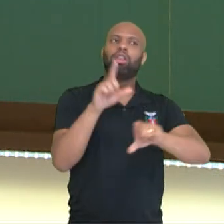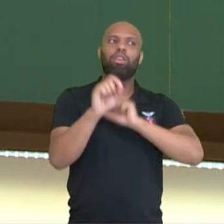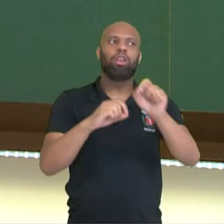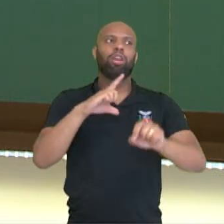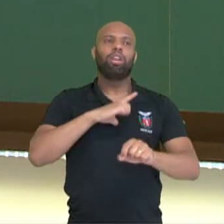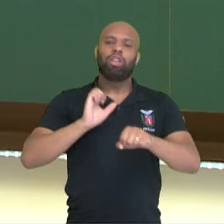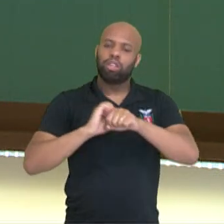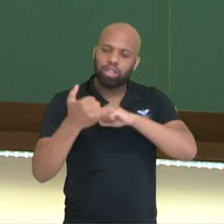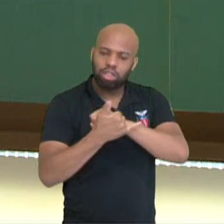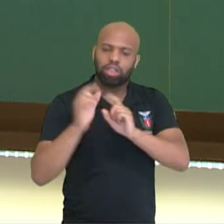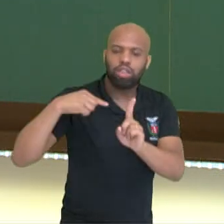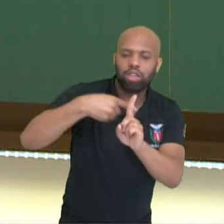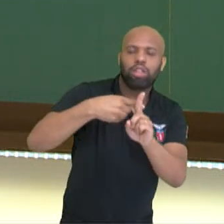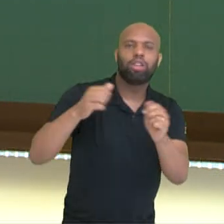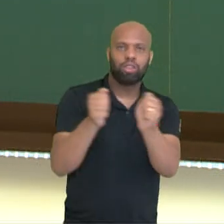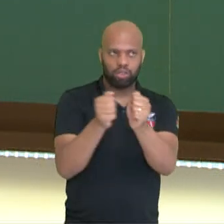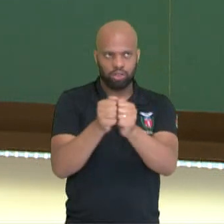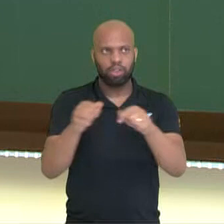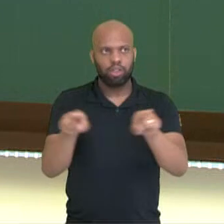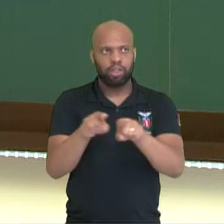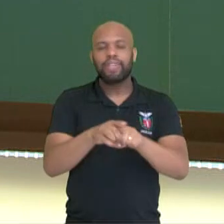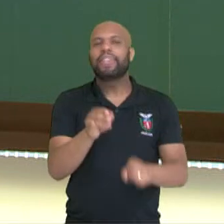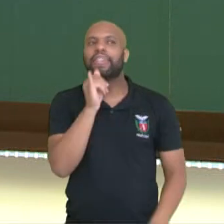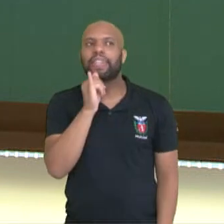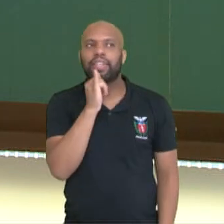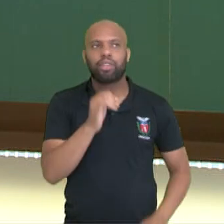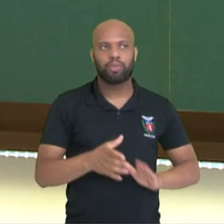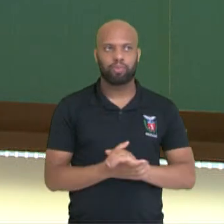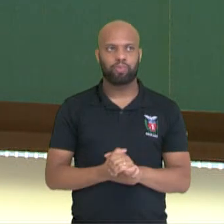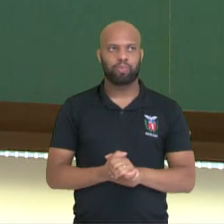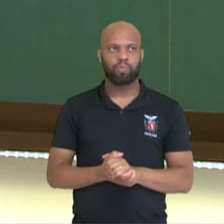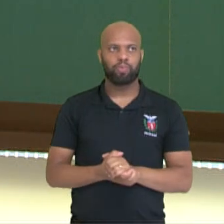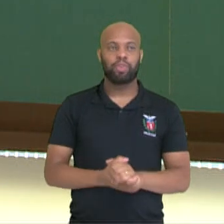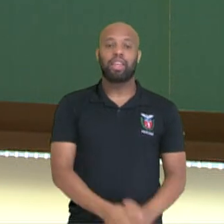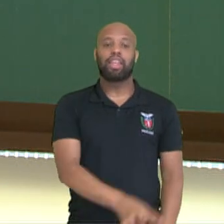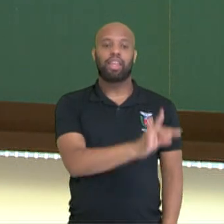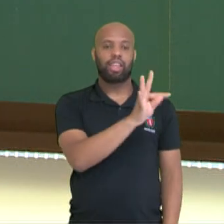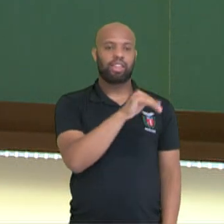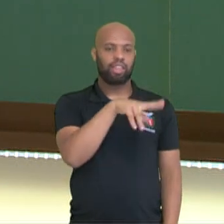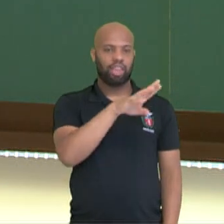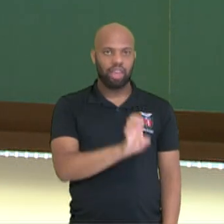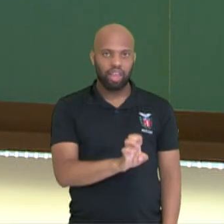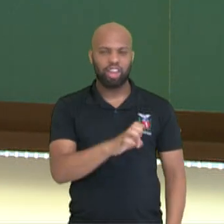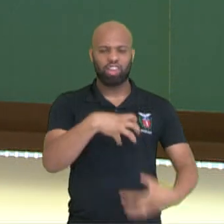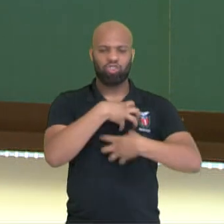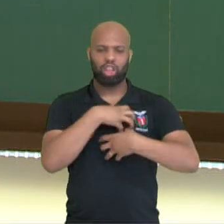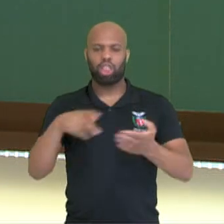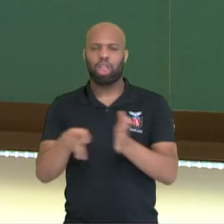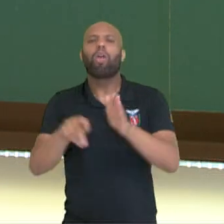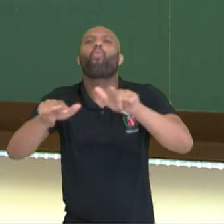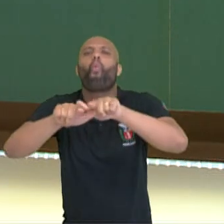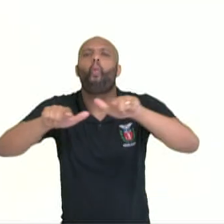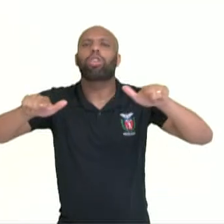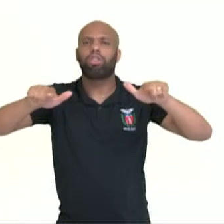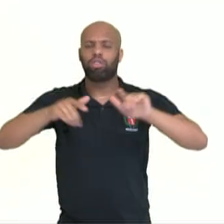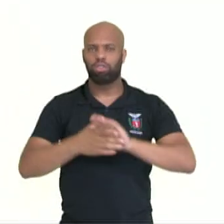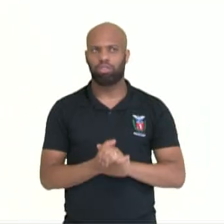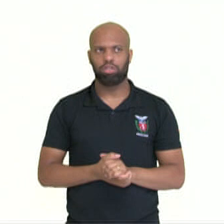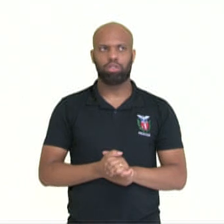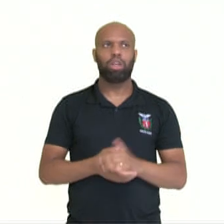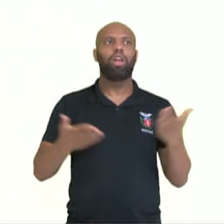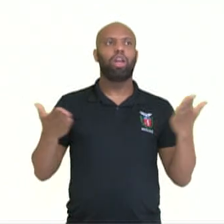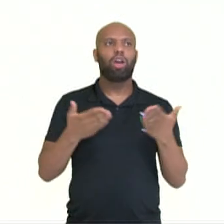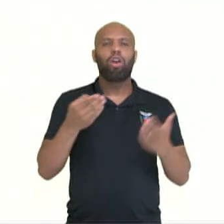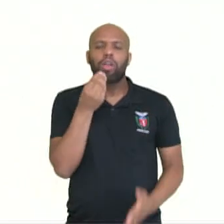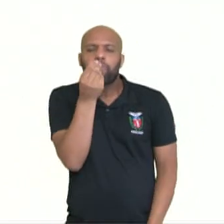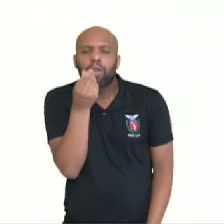adjetivo em questão. Por exemplo, tem um aspecto liso. Para o gosto, utilizamos